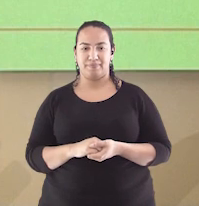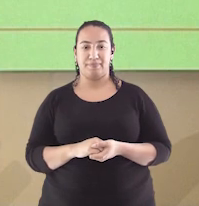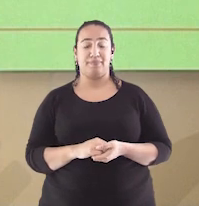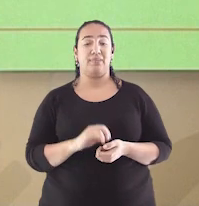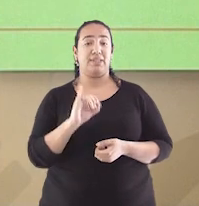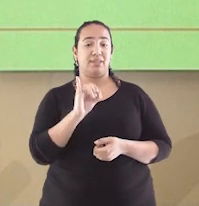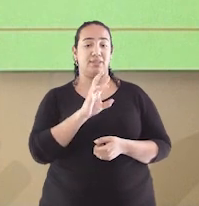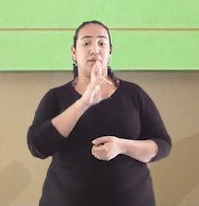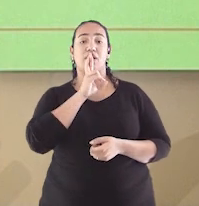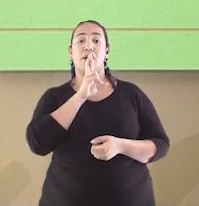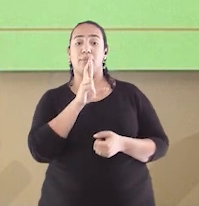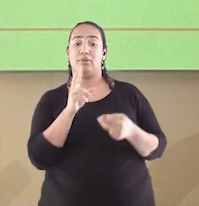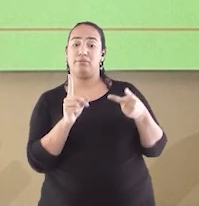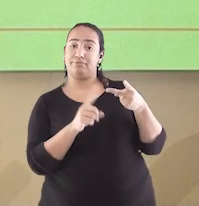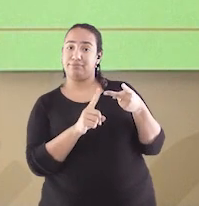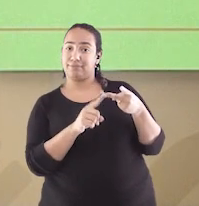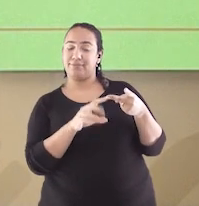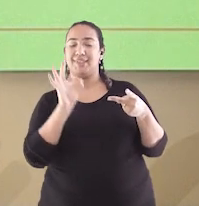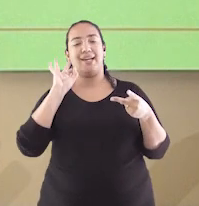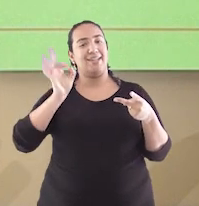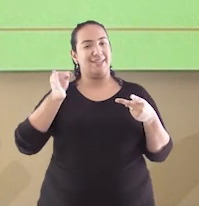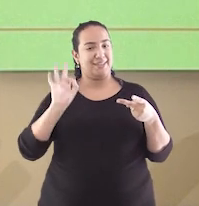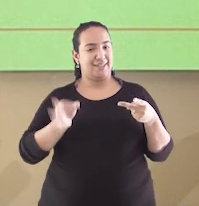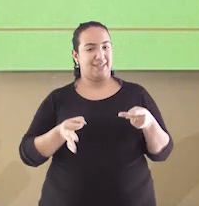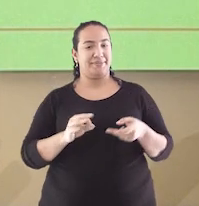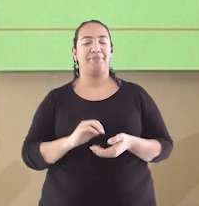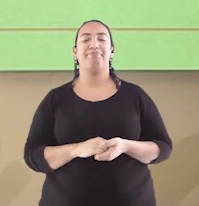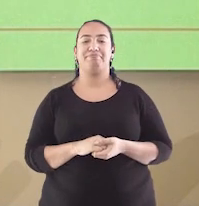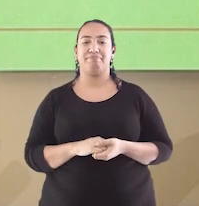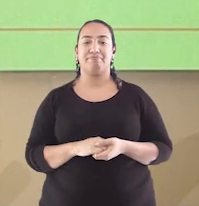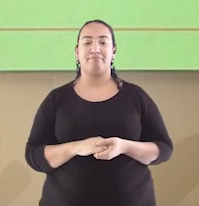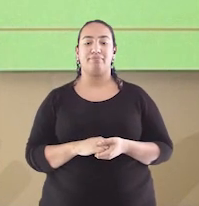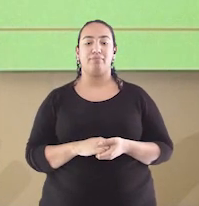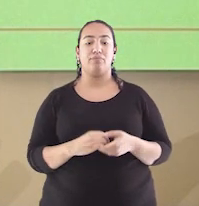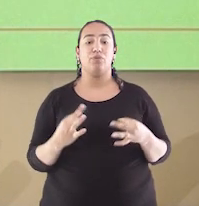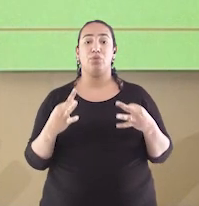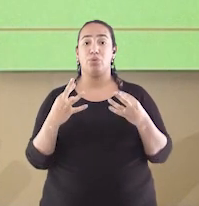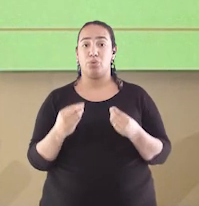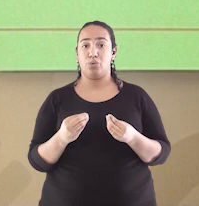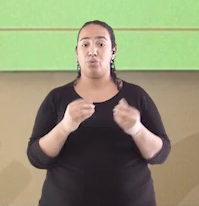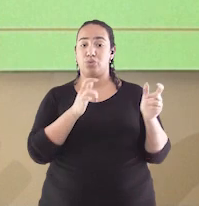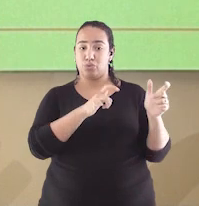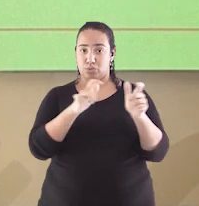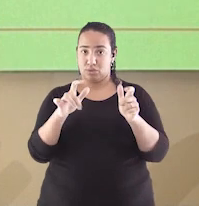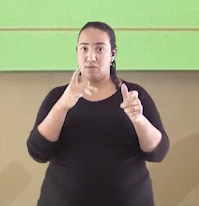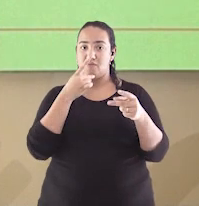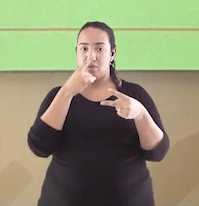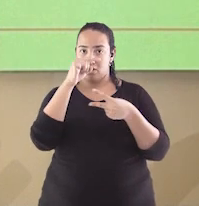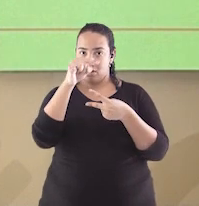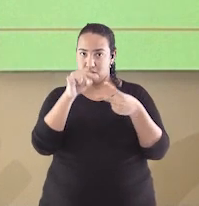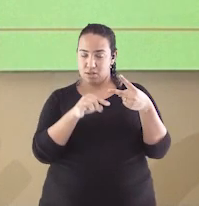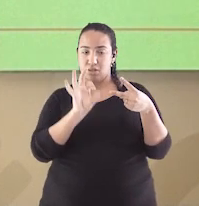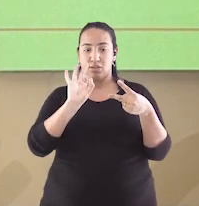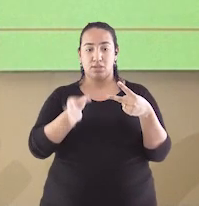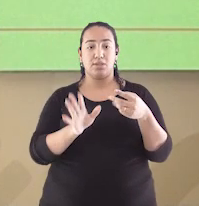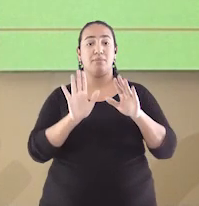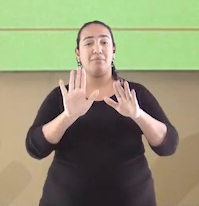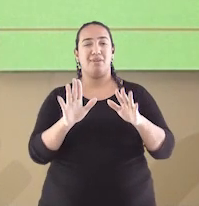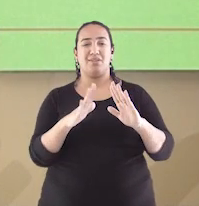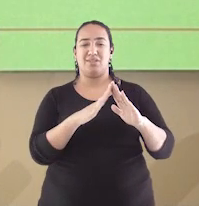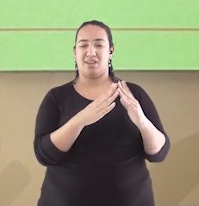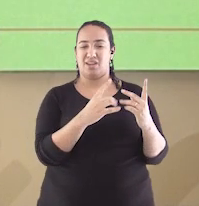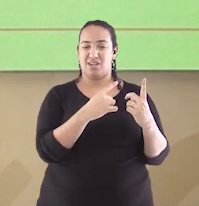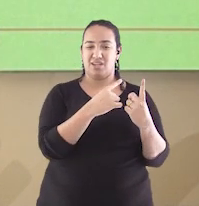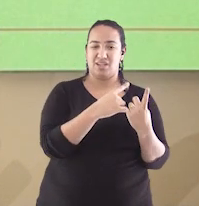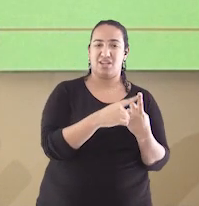Quem marcou a segunda opção acertou. Todos os locais que eu citei existem. Porém, a Igreja da